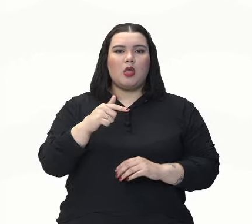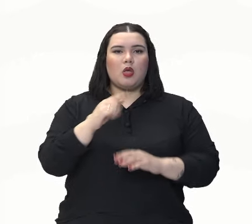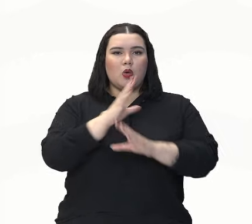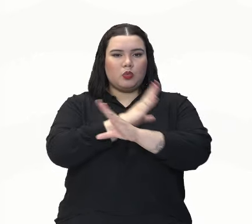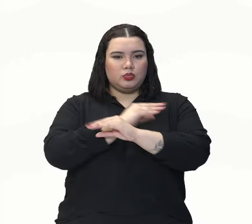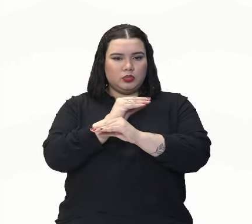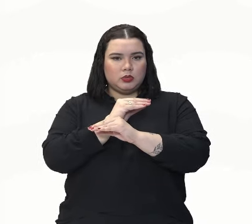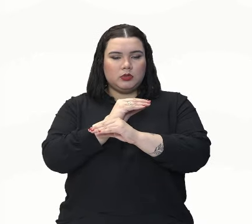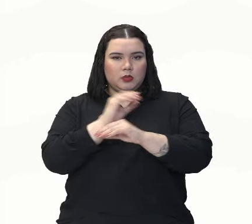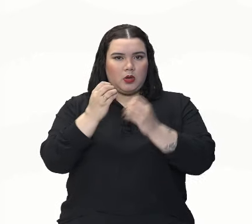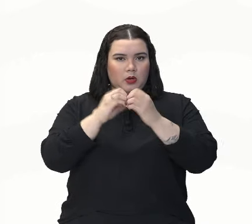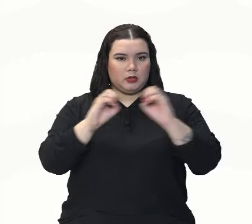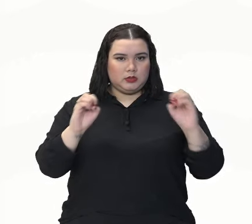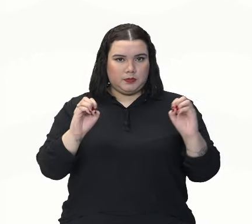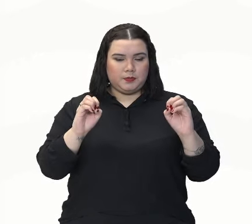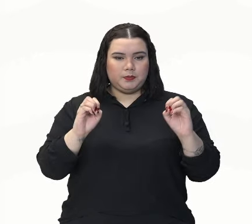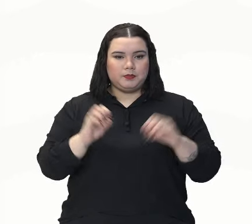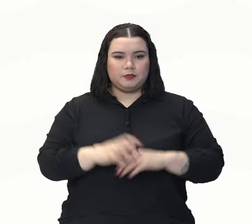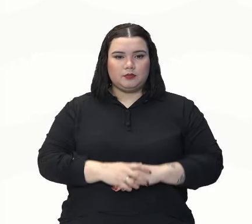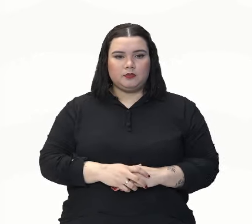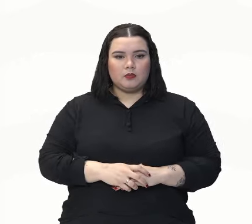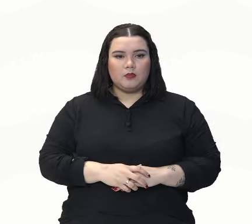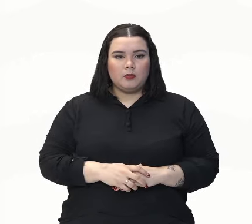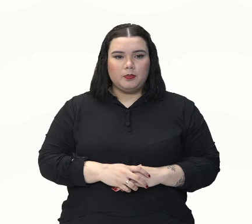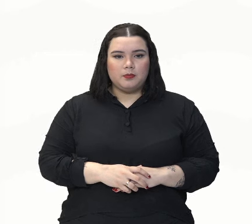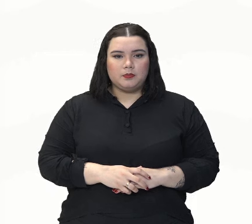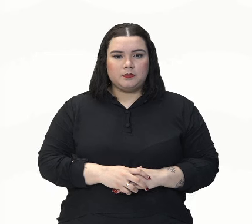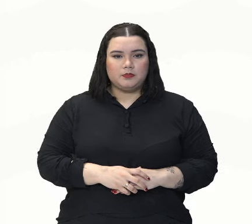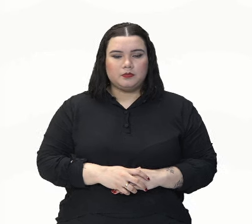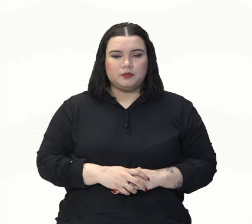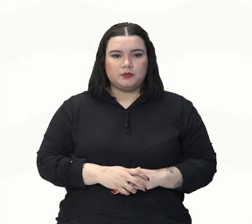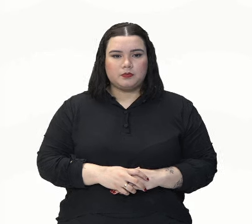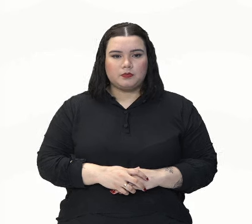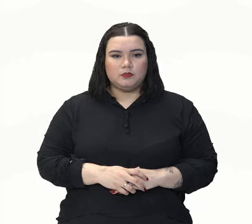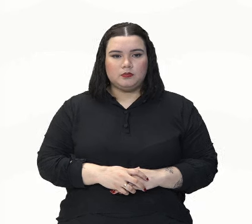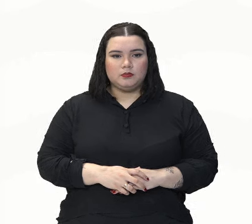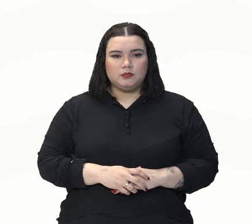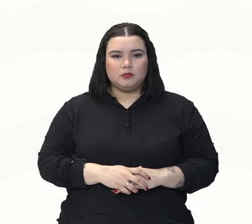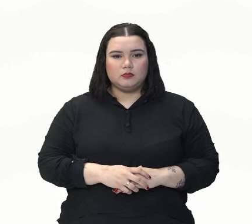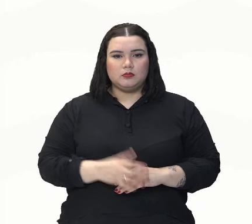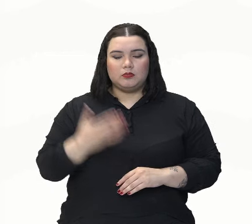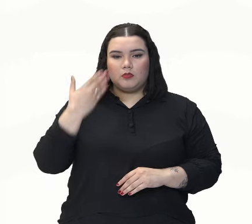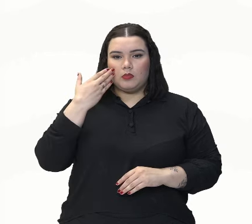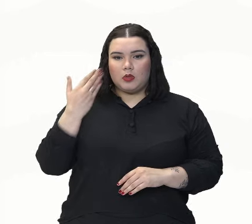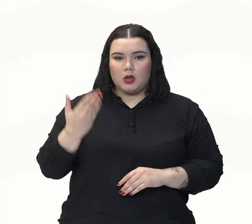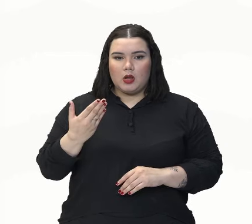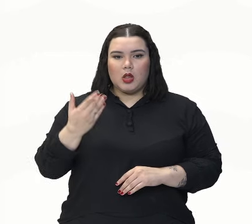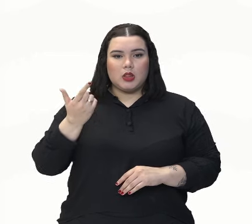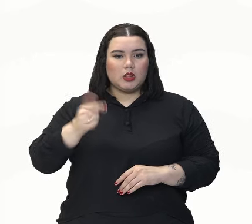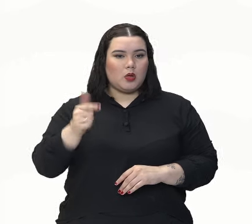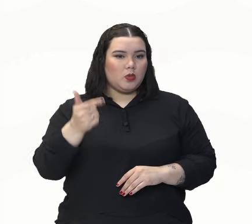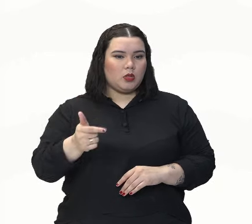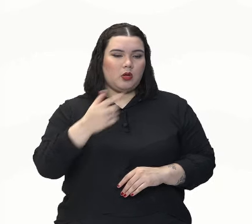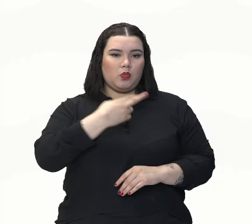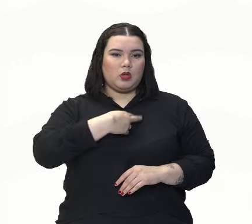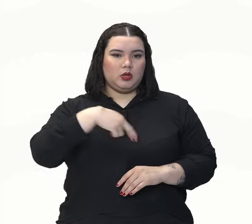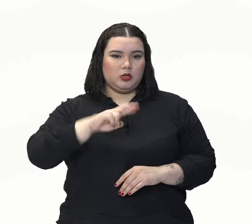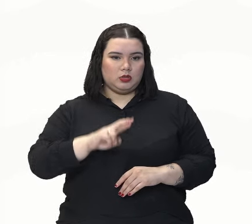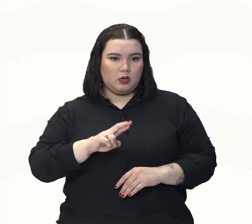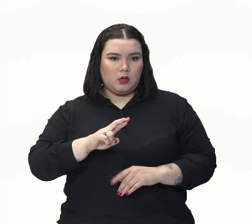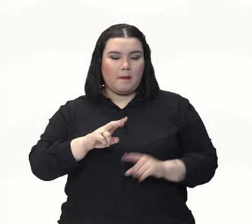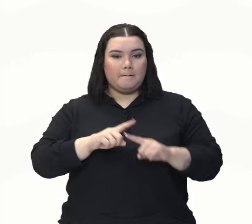aqui, a partir desta, não temos religião, mas